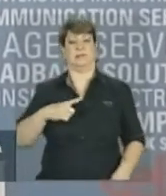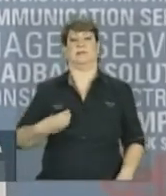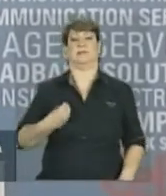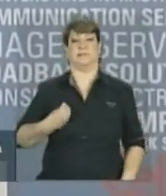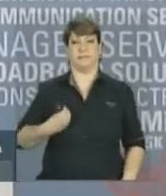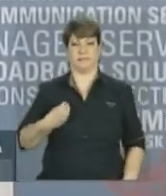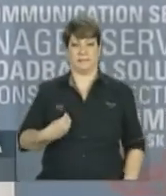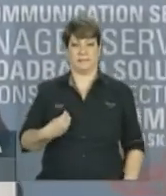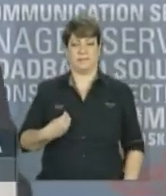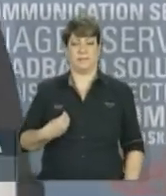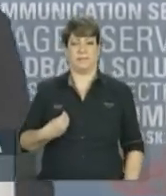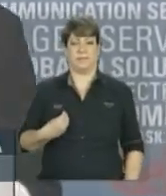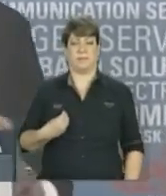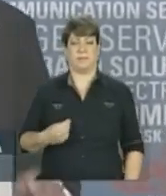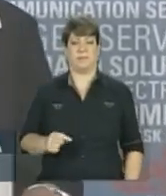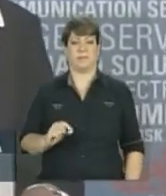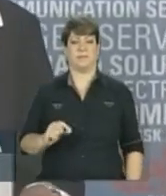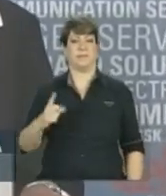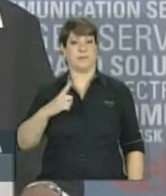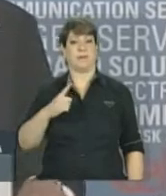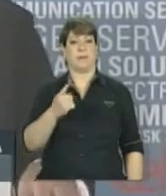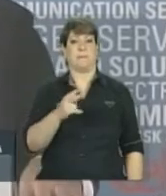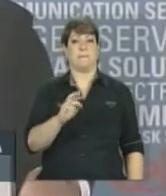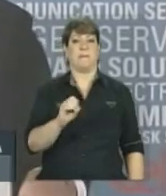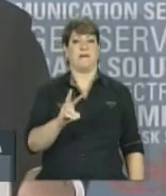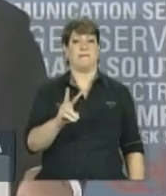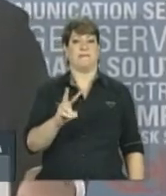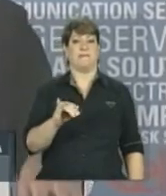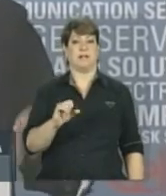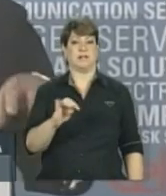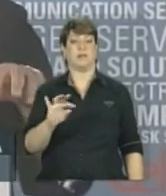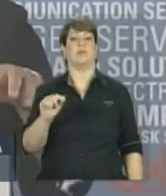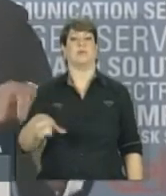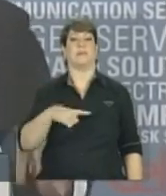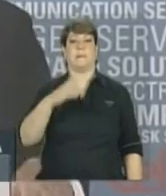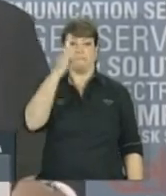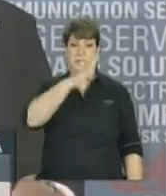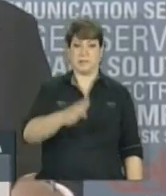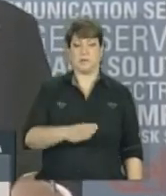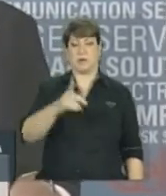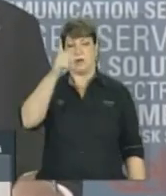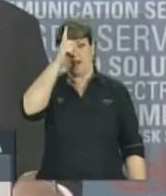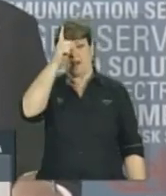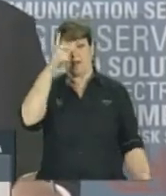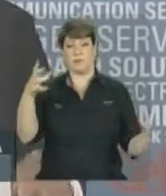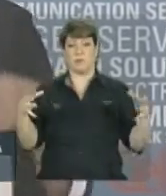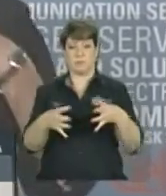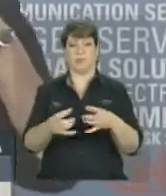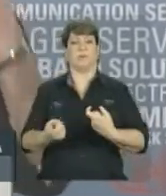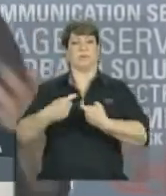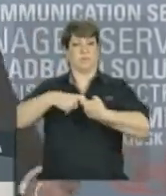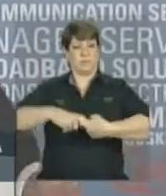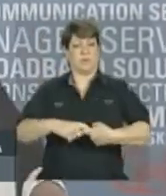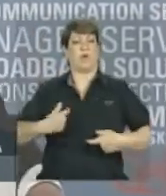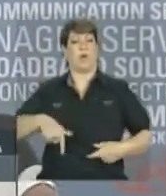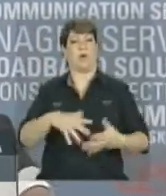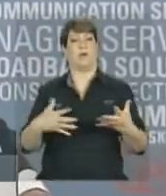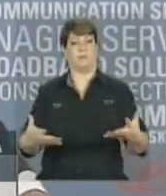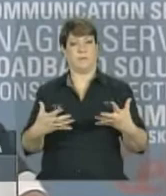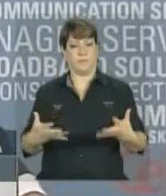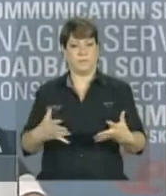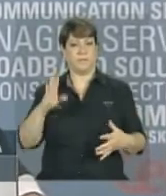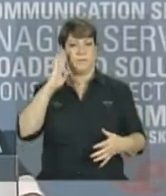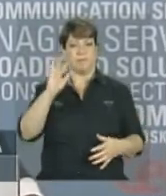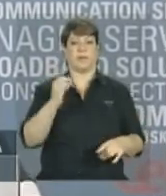previsto o ano Brasil-Alemanha e nós queremos focar muito nessa parceria, nós temos